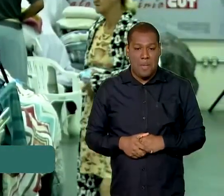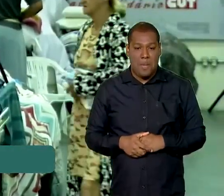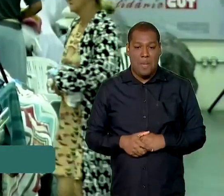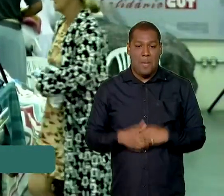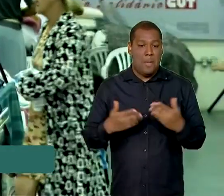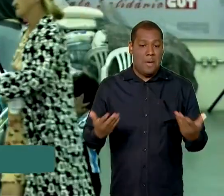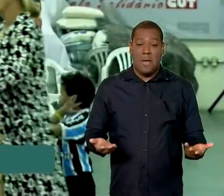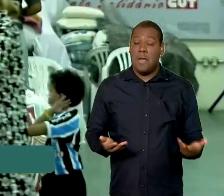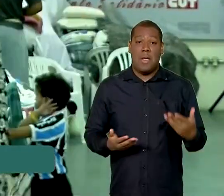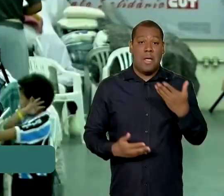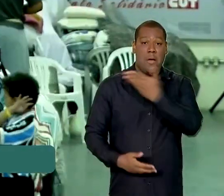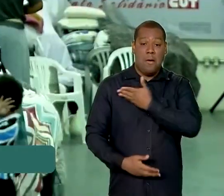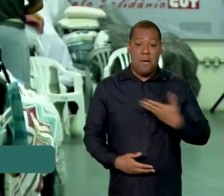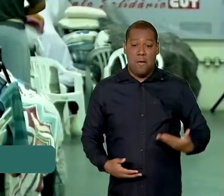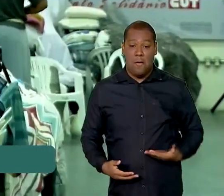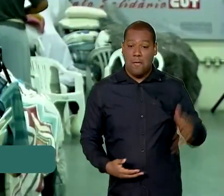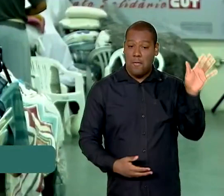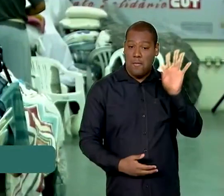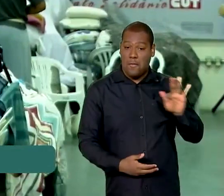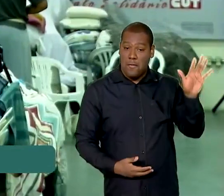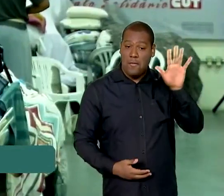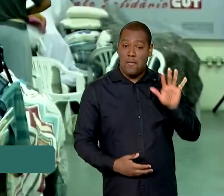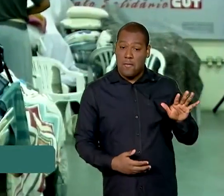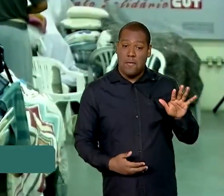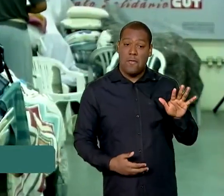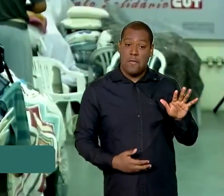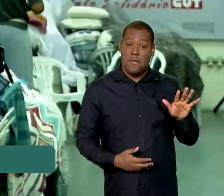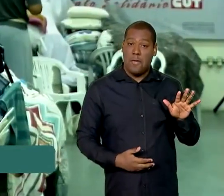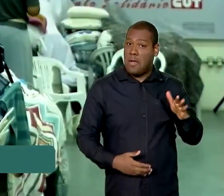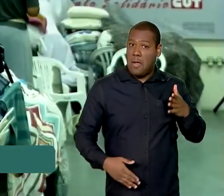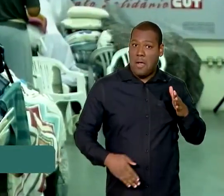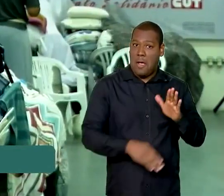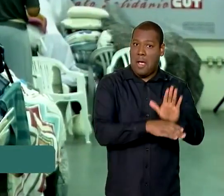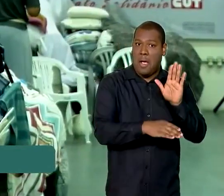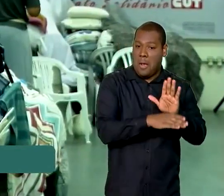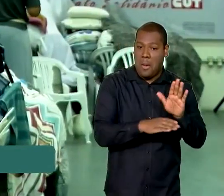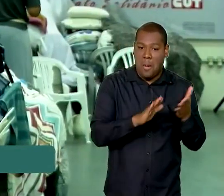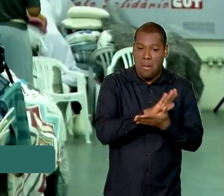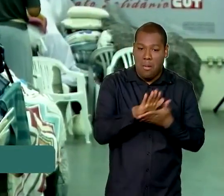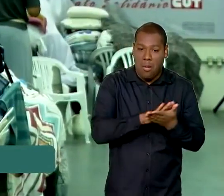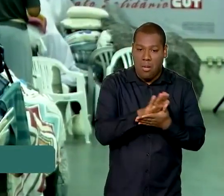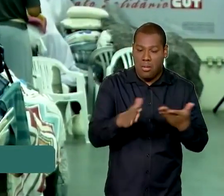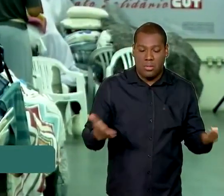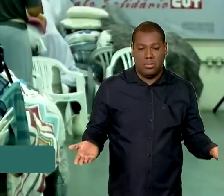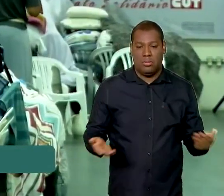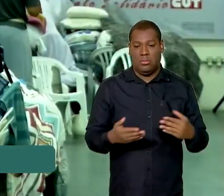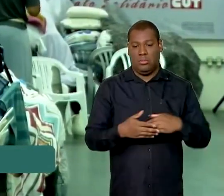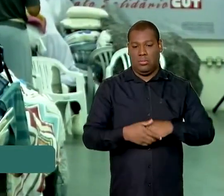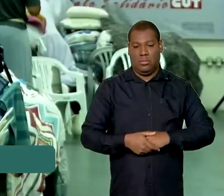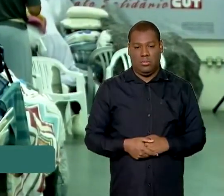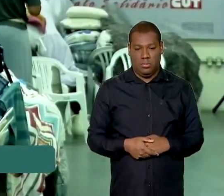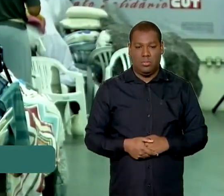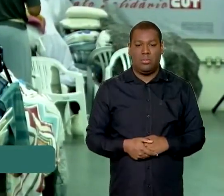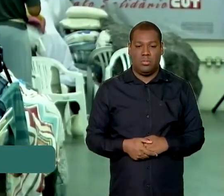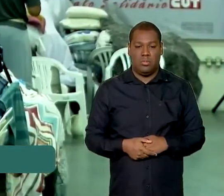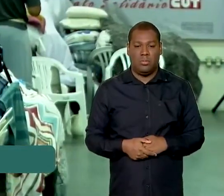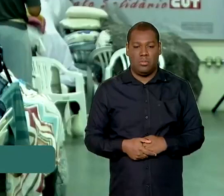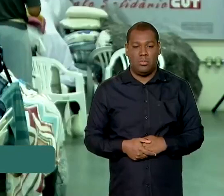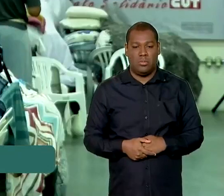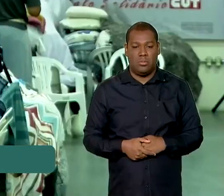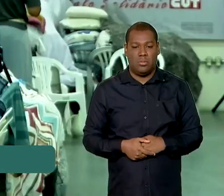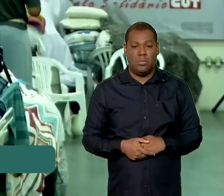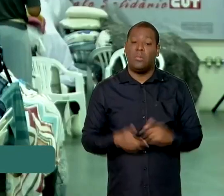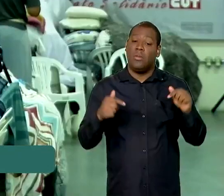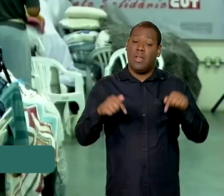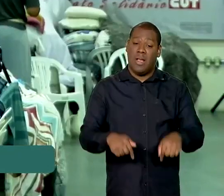abrigo. O que a gente sabe que, de forma alguma, é verdade. E todos esses processos ainda estão se articulando, estão se organizando. E a